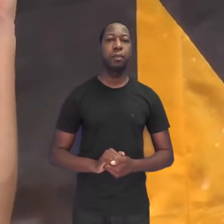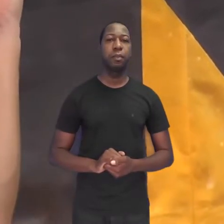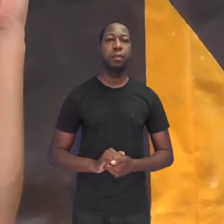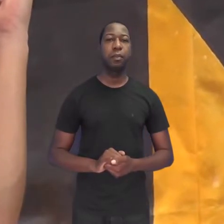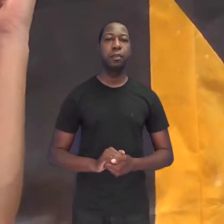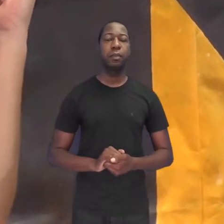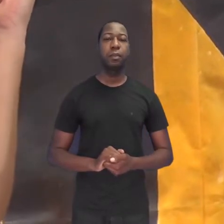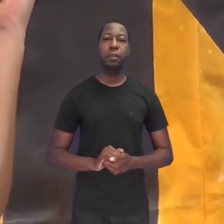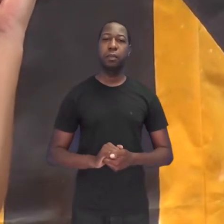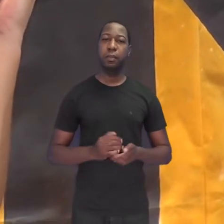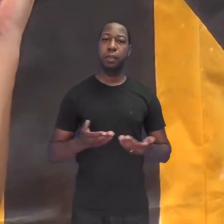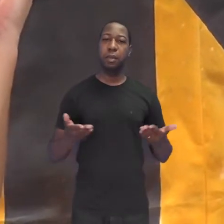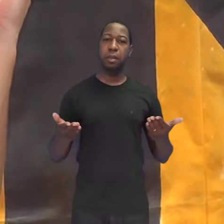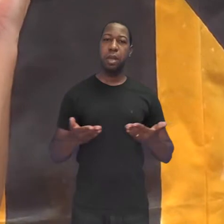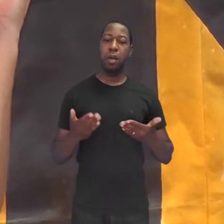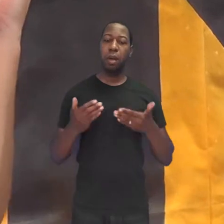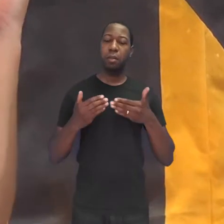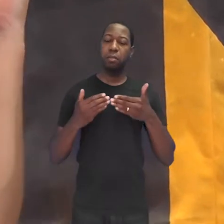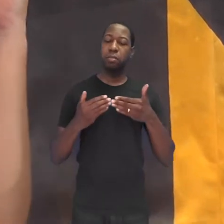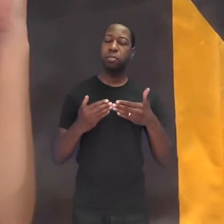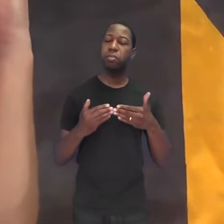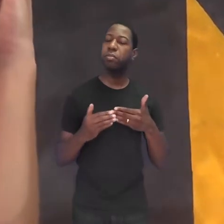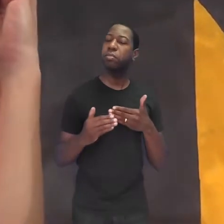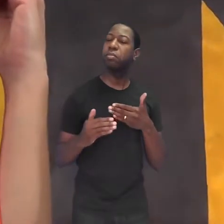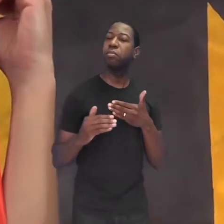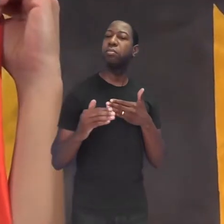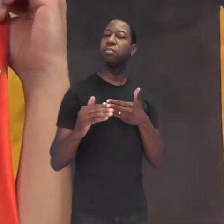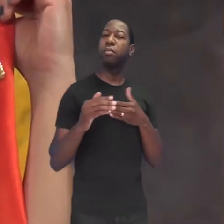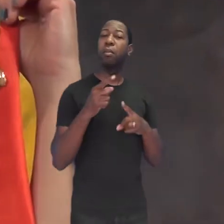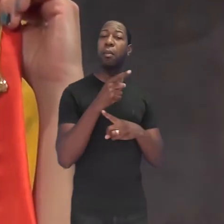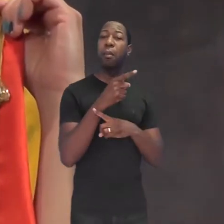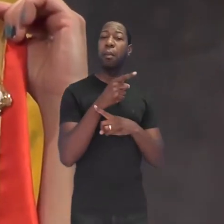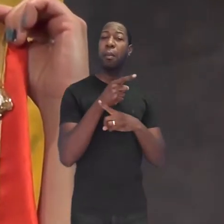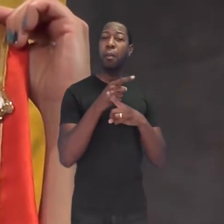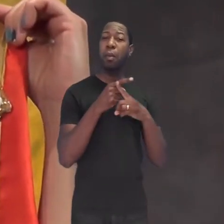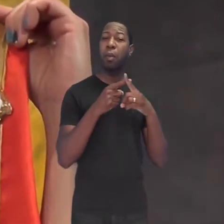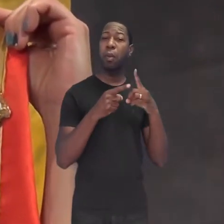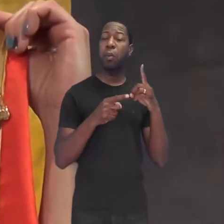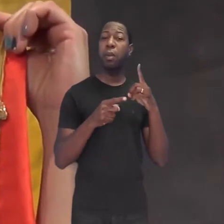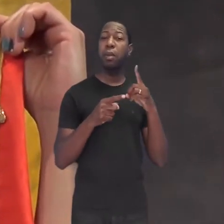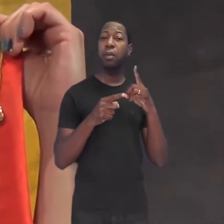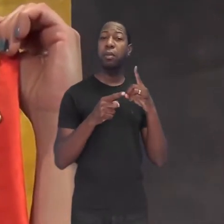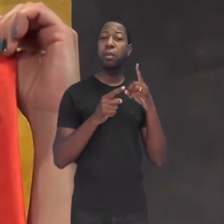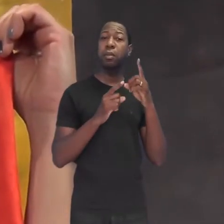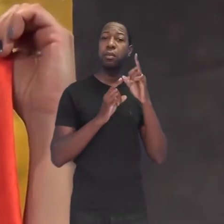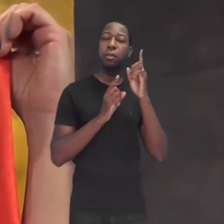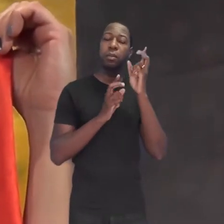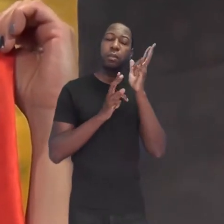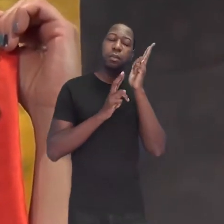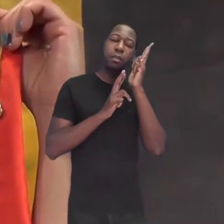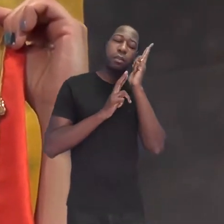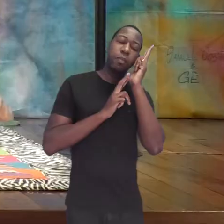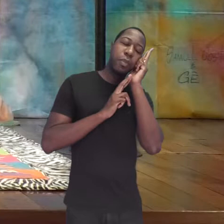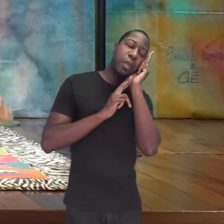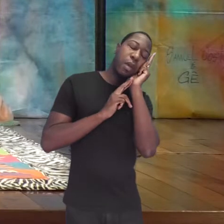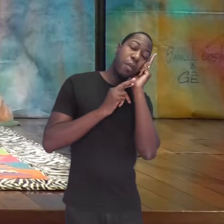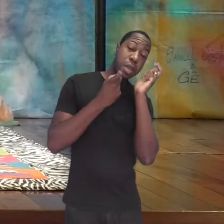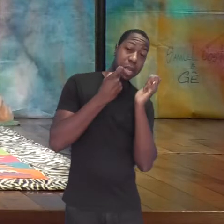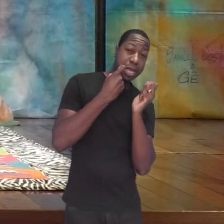Fica terminantemente proibido dormir de gorro às sextas-feiras.